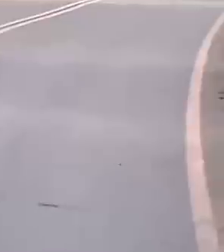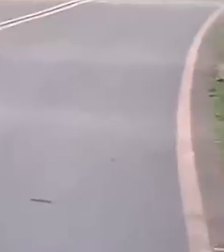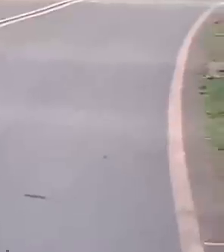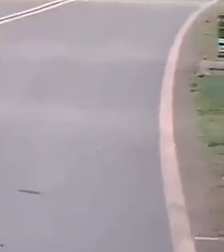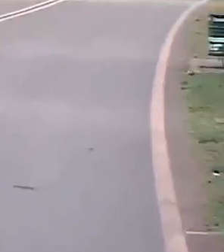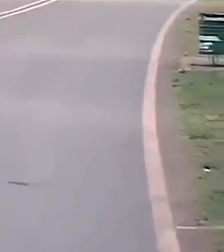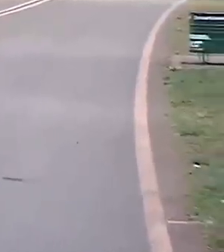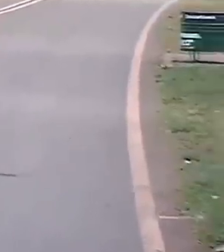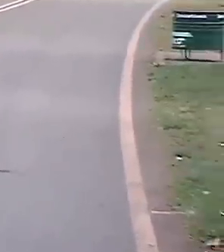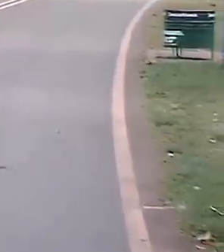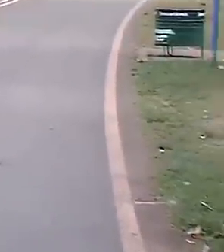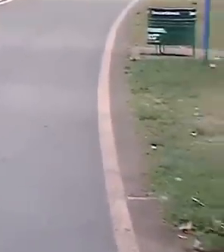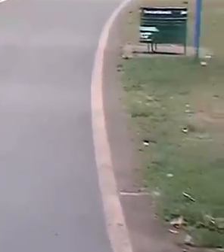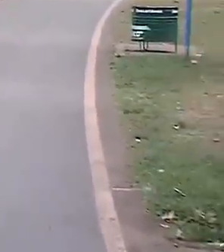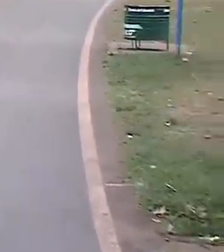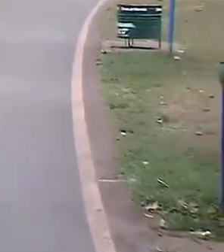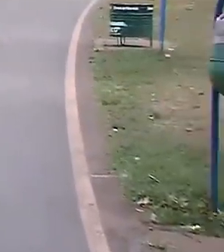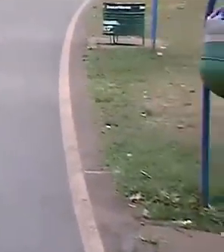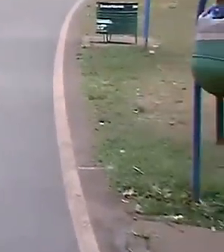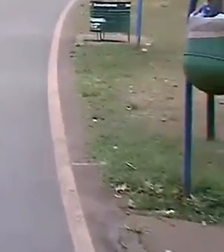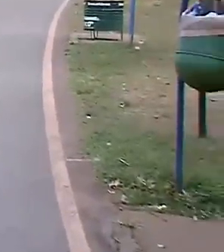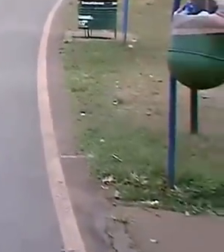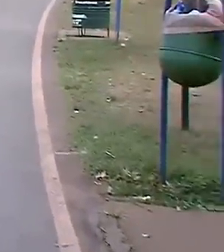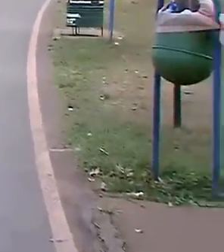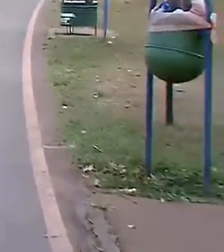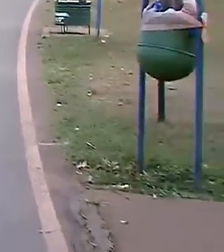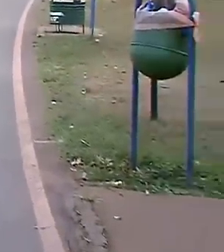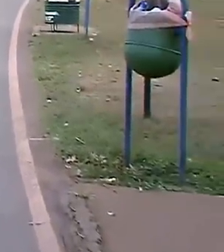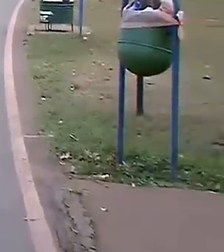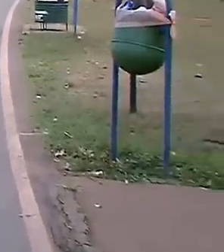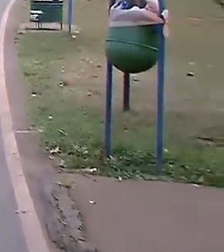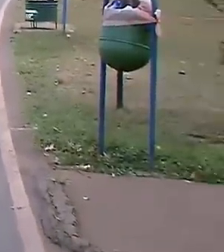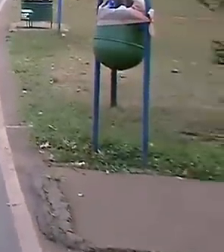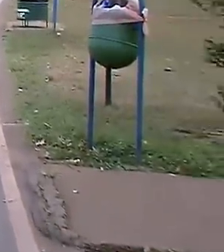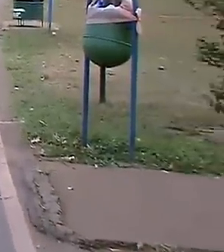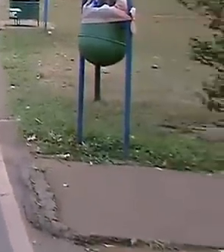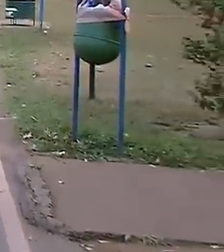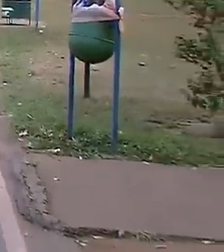um ótimo início de semana.